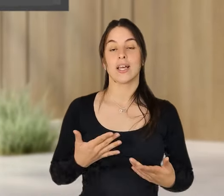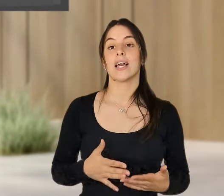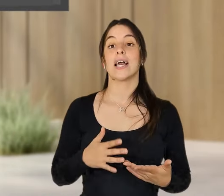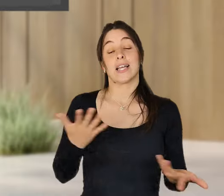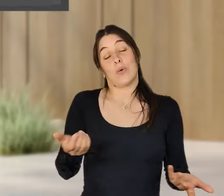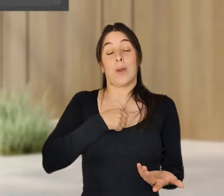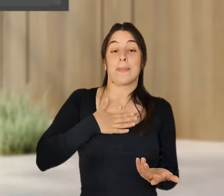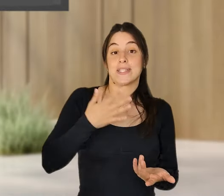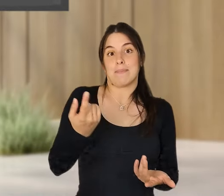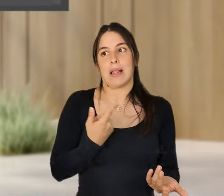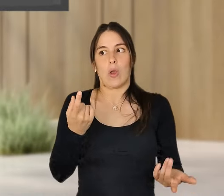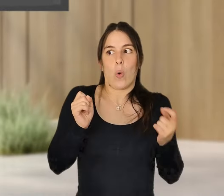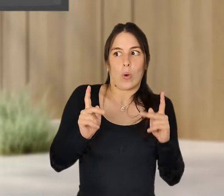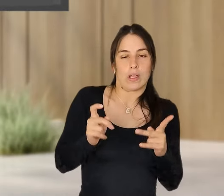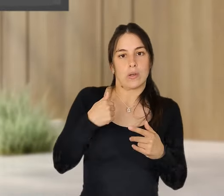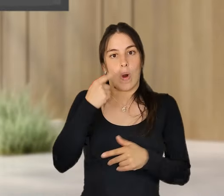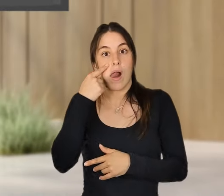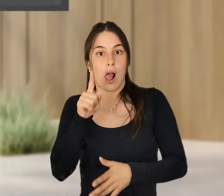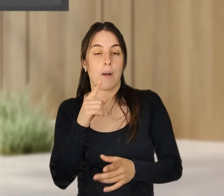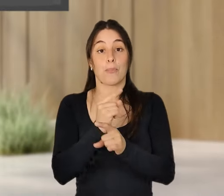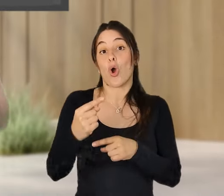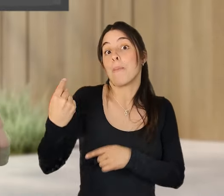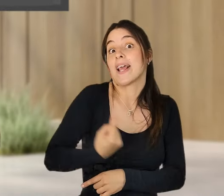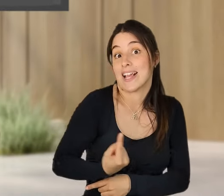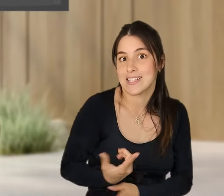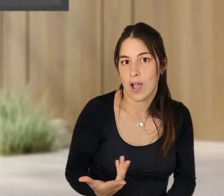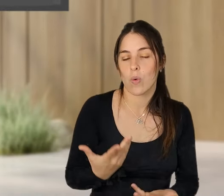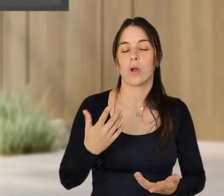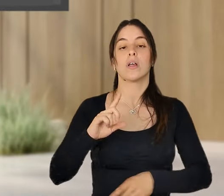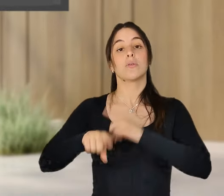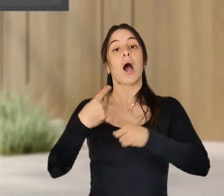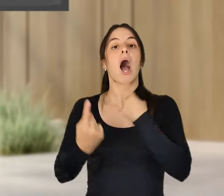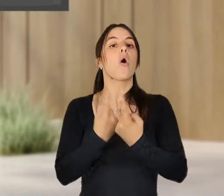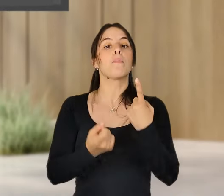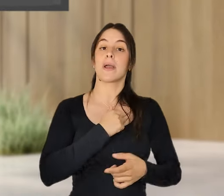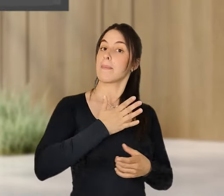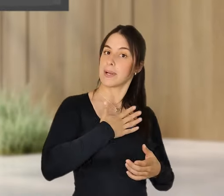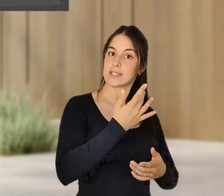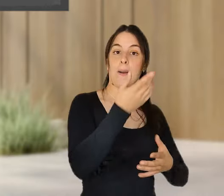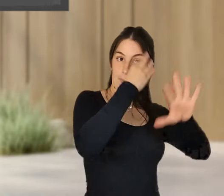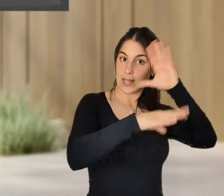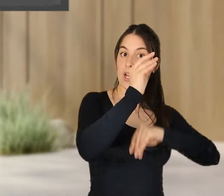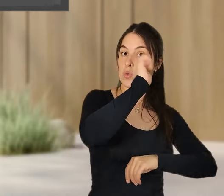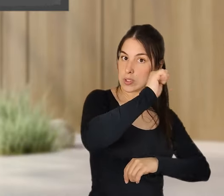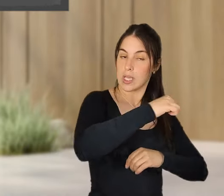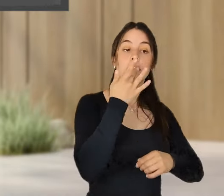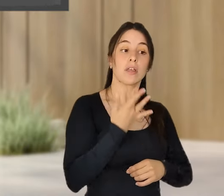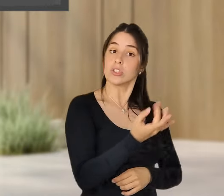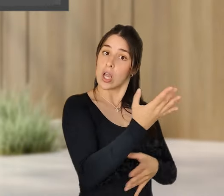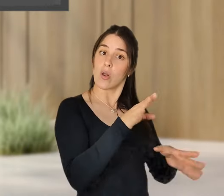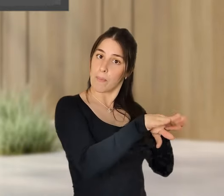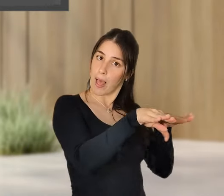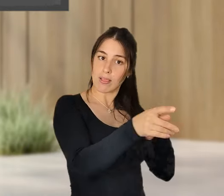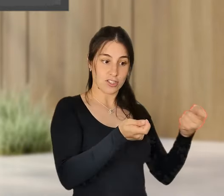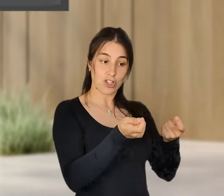funciona, que é que não funciona, algumas voltaram para trás, mas, lá está, aprenderam e muitas mantiveram como uma prática de gestão, não é, para